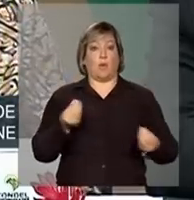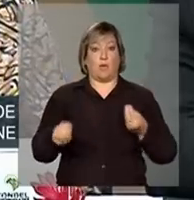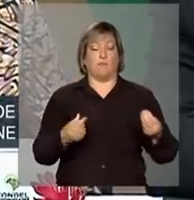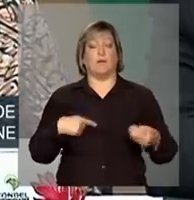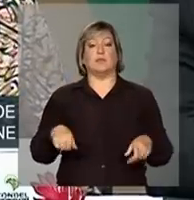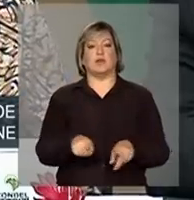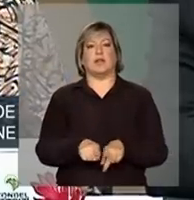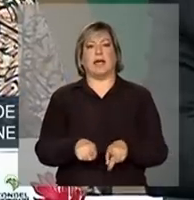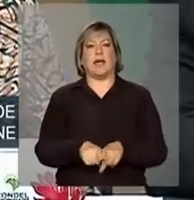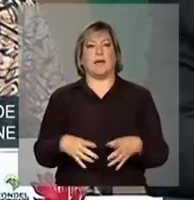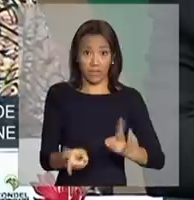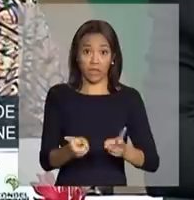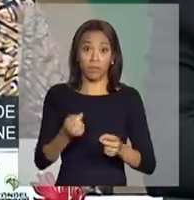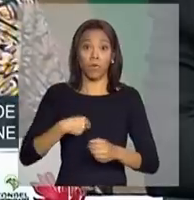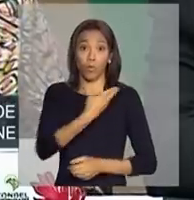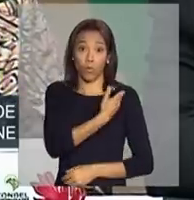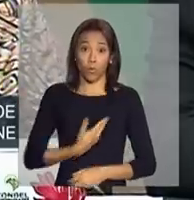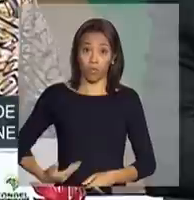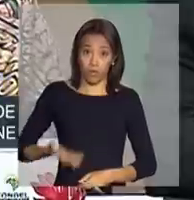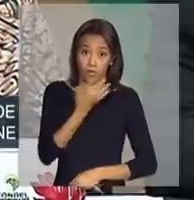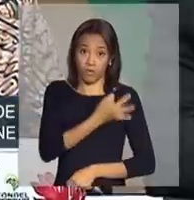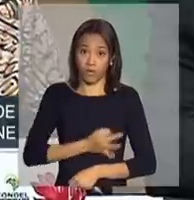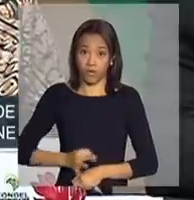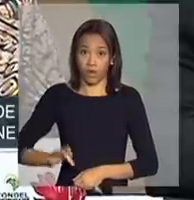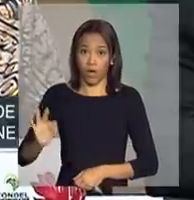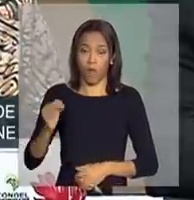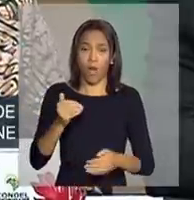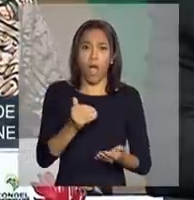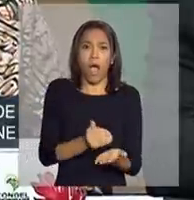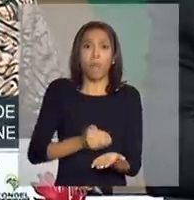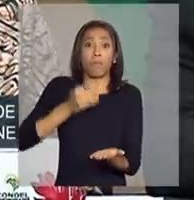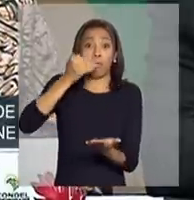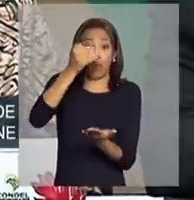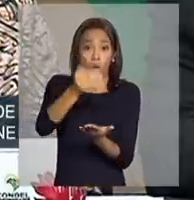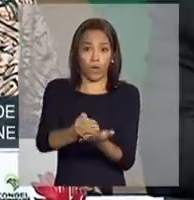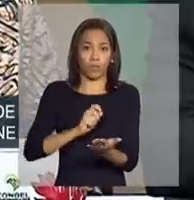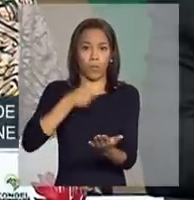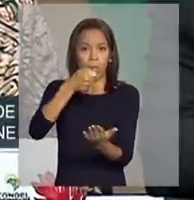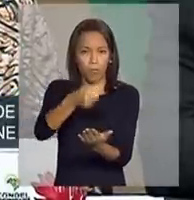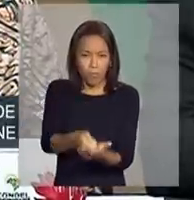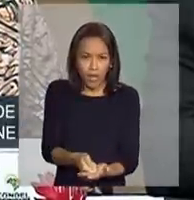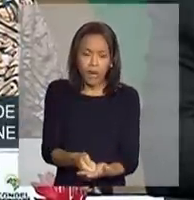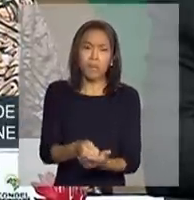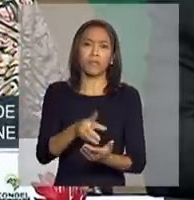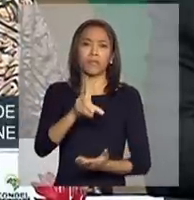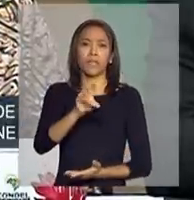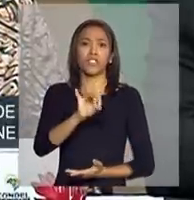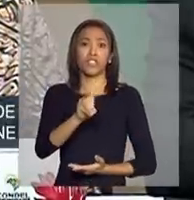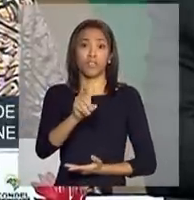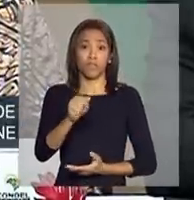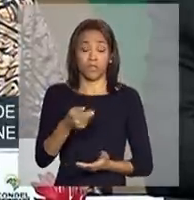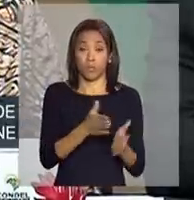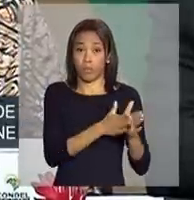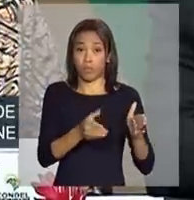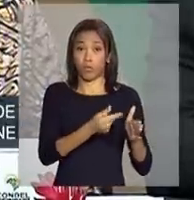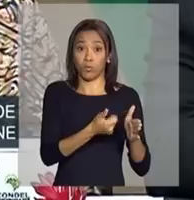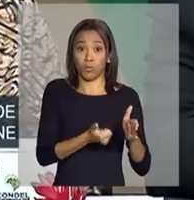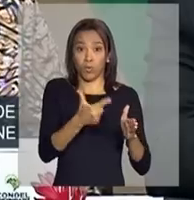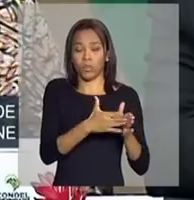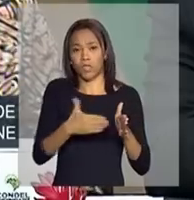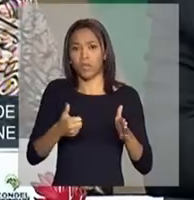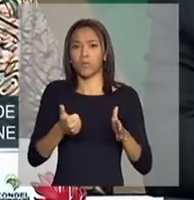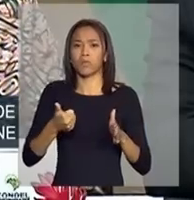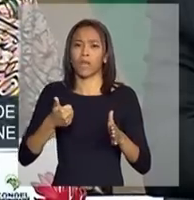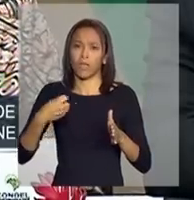reconhecida pelo governo federal, a prorrogação do pagamento das dívidas contratadas no período de 2012 a 2014,